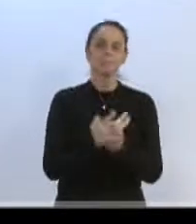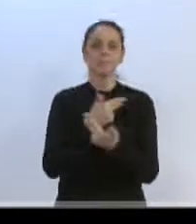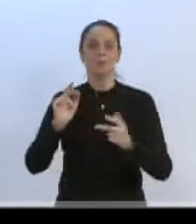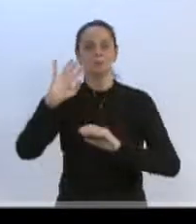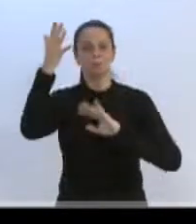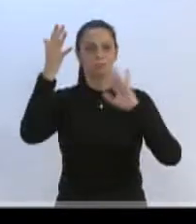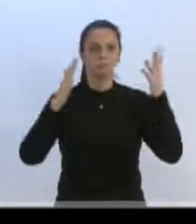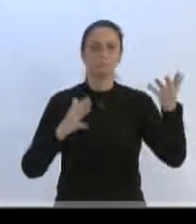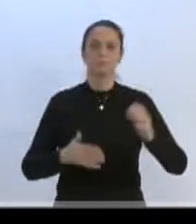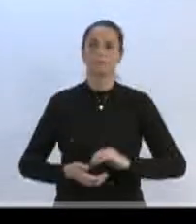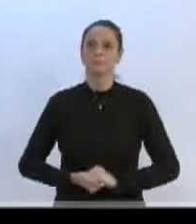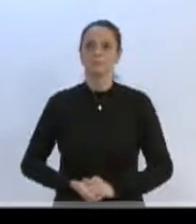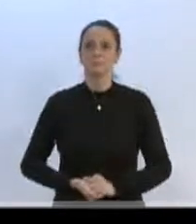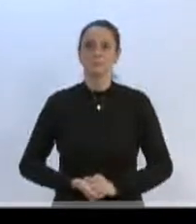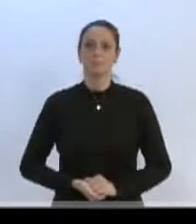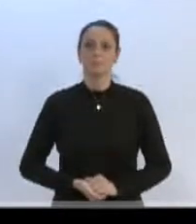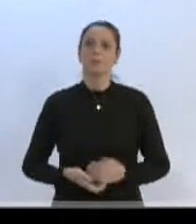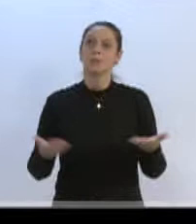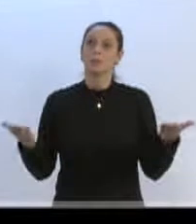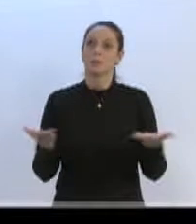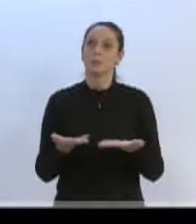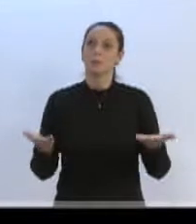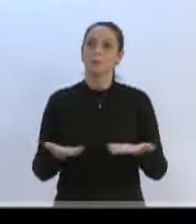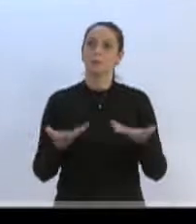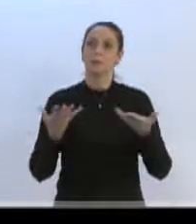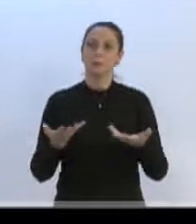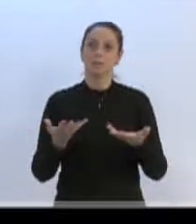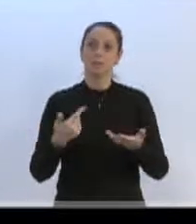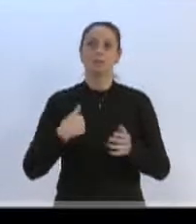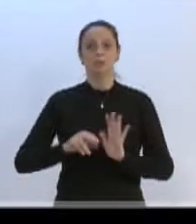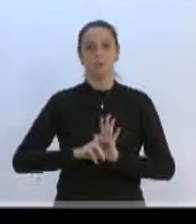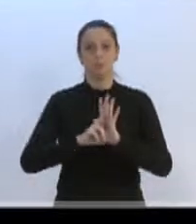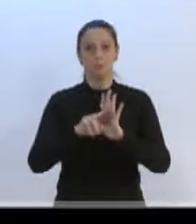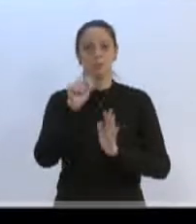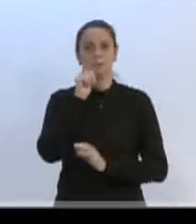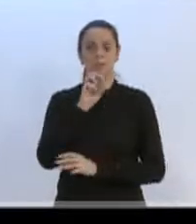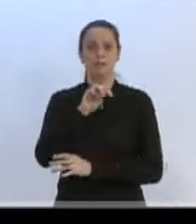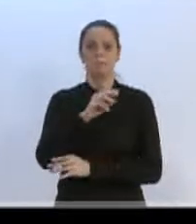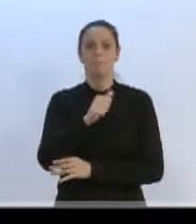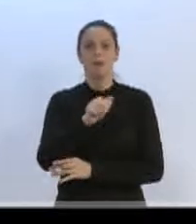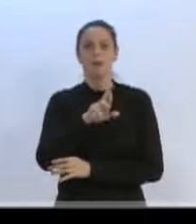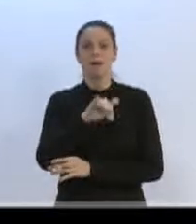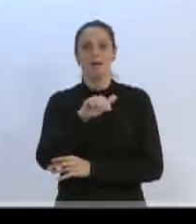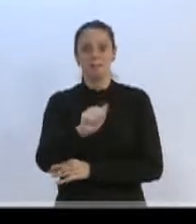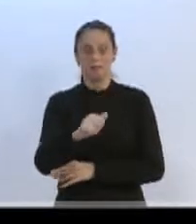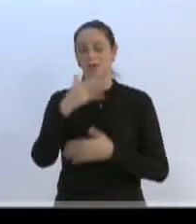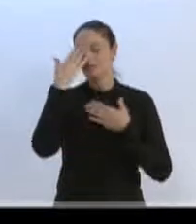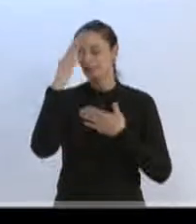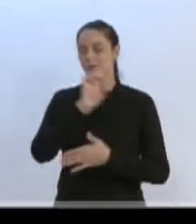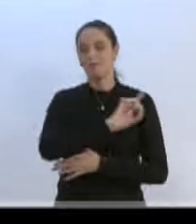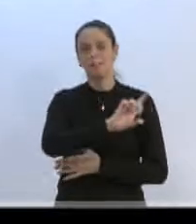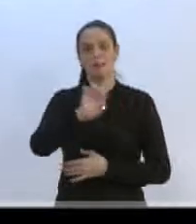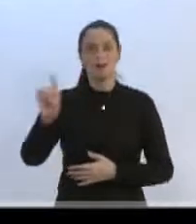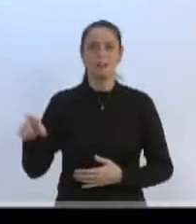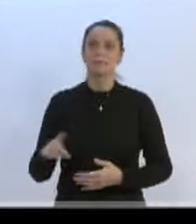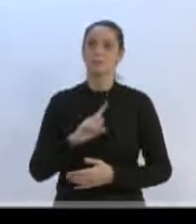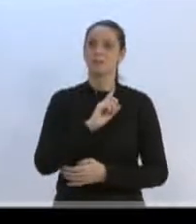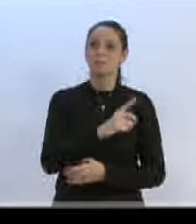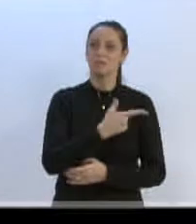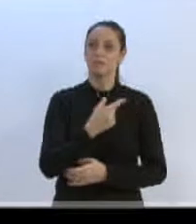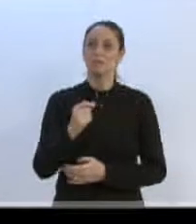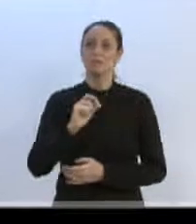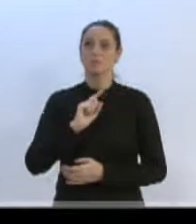ocorrendo. Hoje eu quero, em nome da dona Maria Helena, eu quero agradecer a cada um desses 120 mil